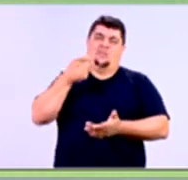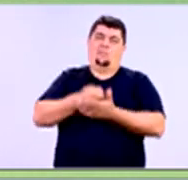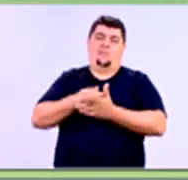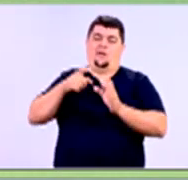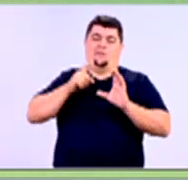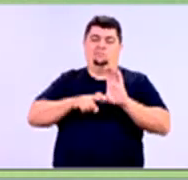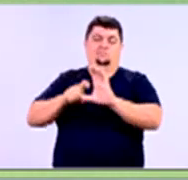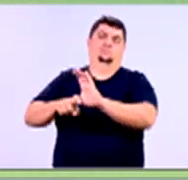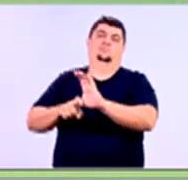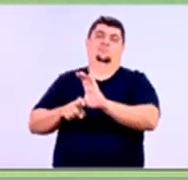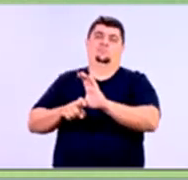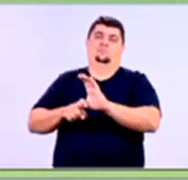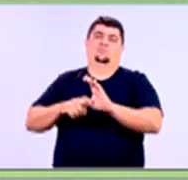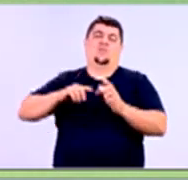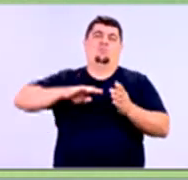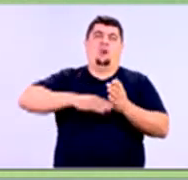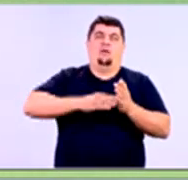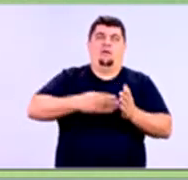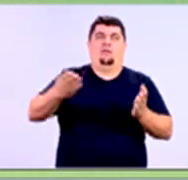máquinas que eu uso na minha produção,